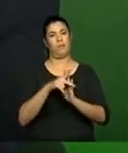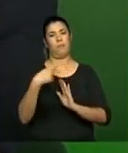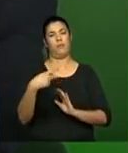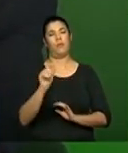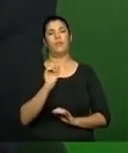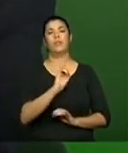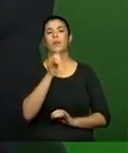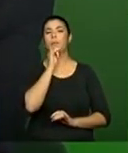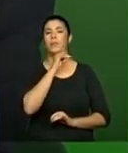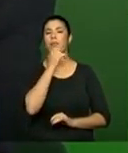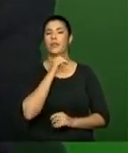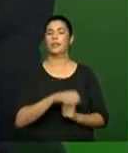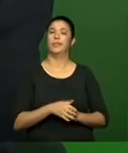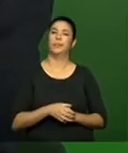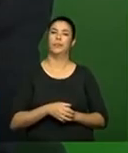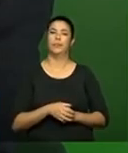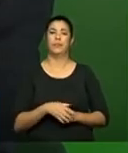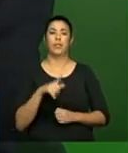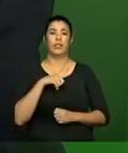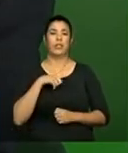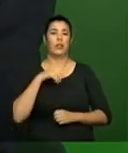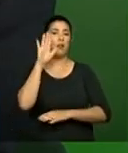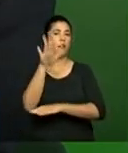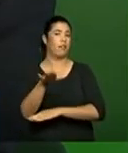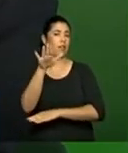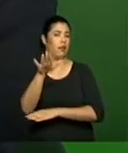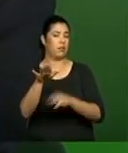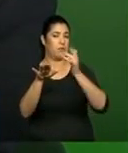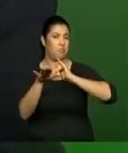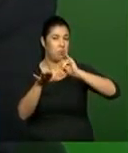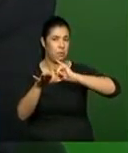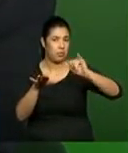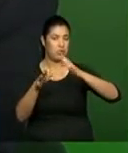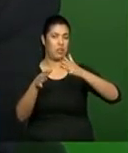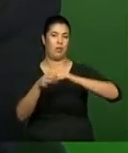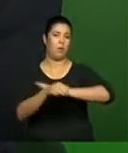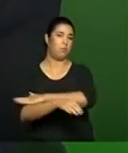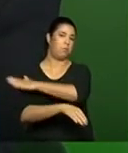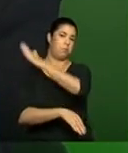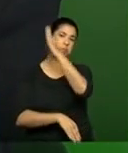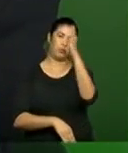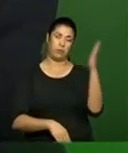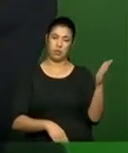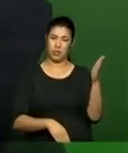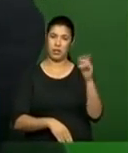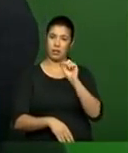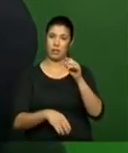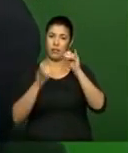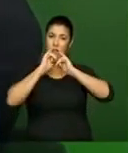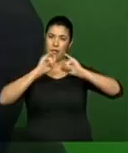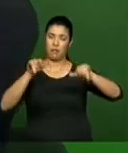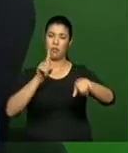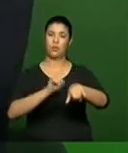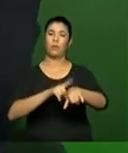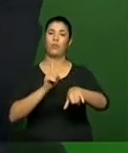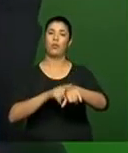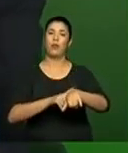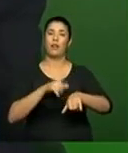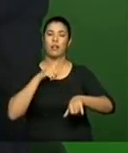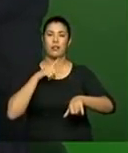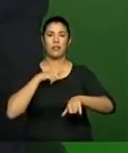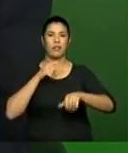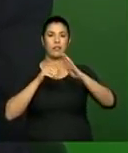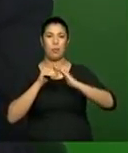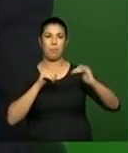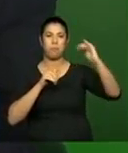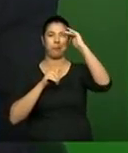se eu fazer um anúncio durante a tarde, durante o dia, que o anúncio seja feito no horário que o pico de internet. É